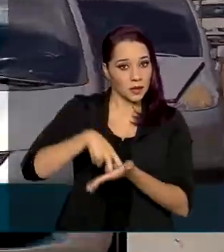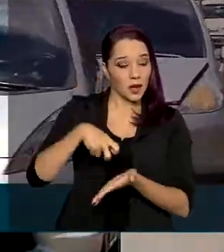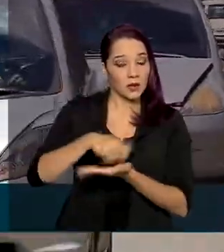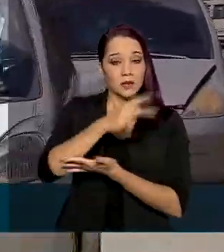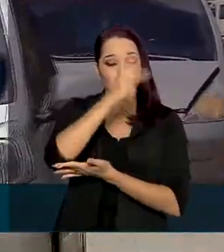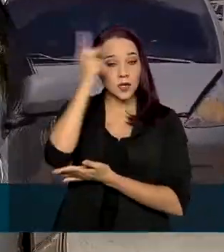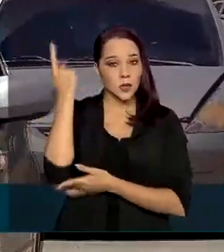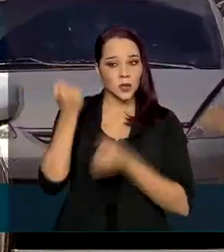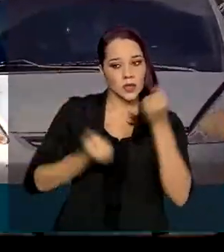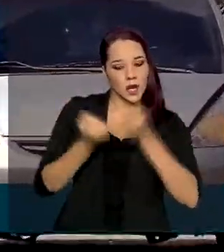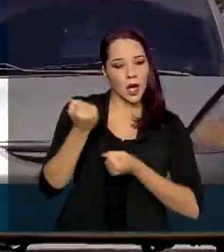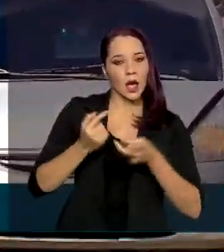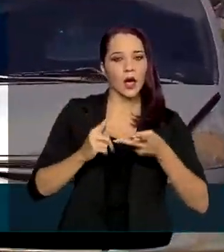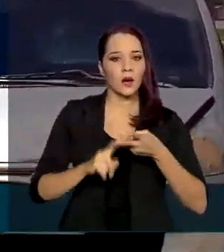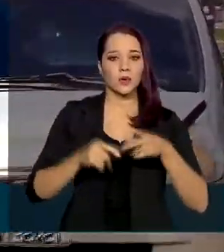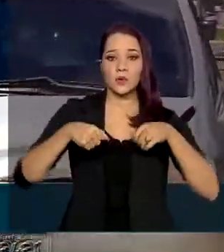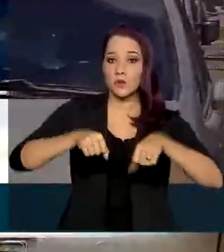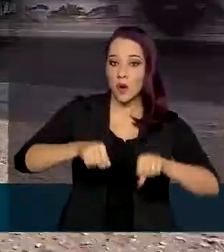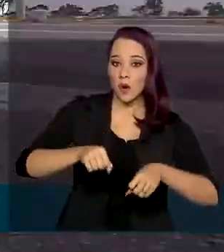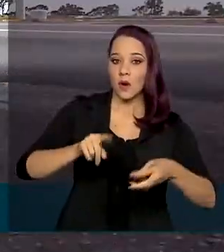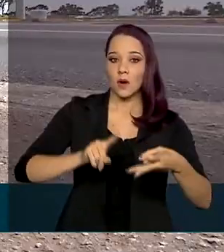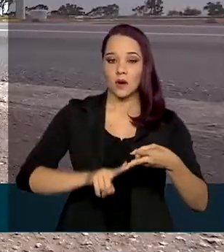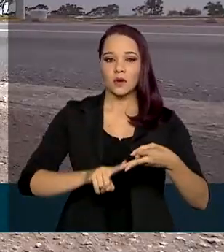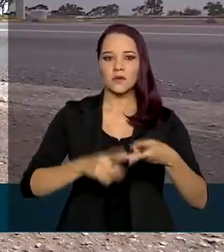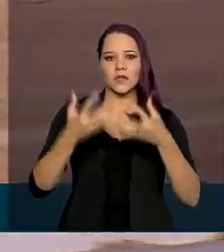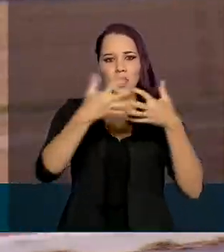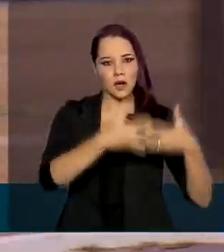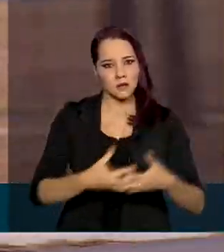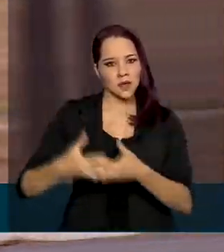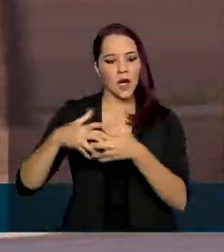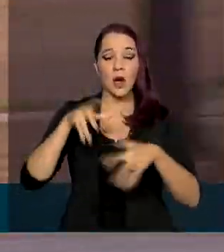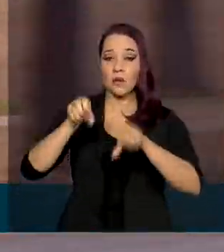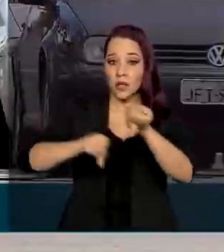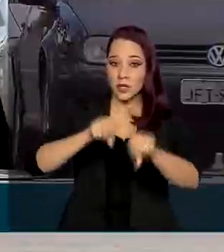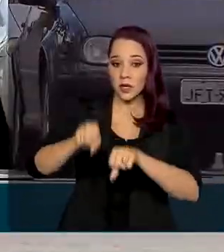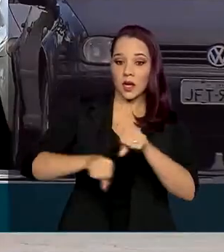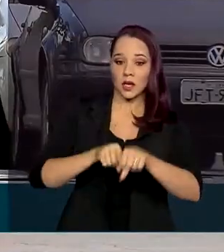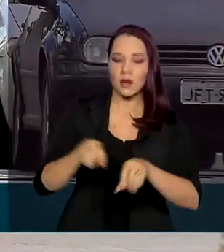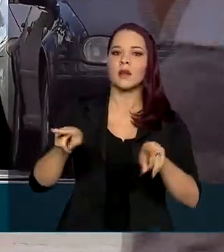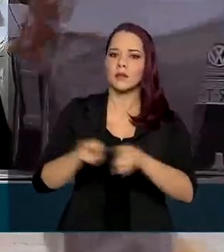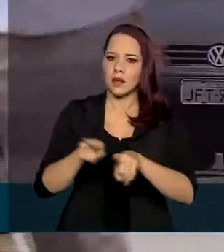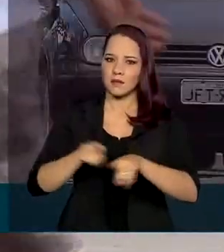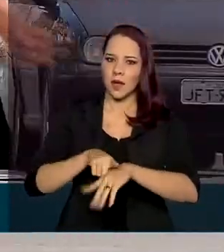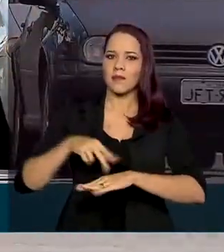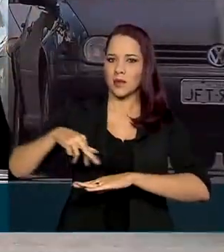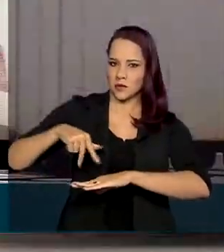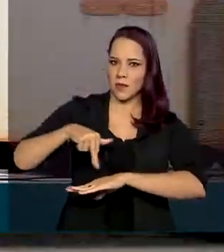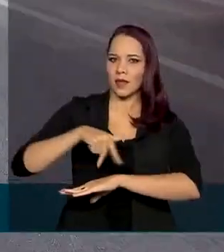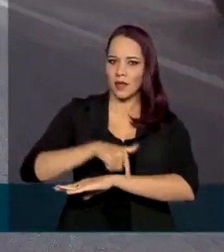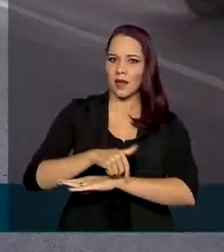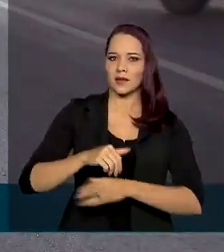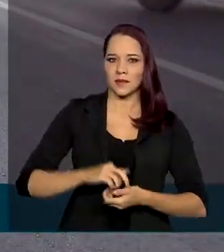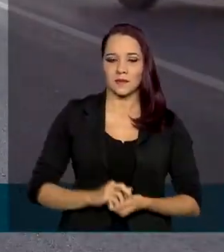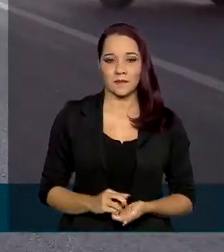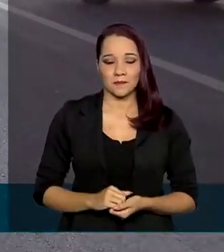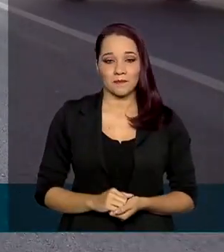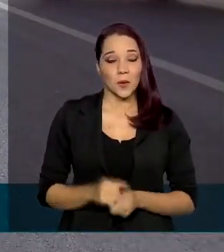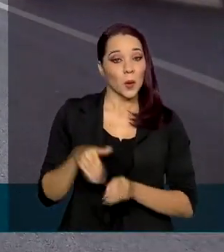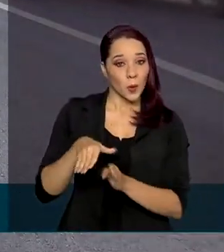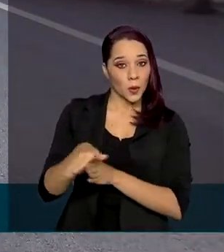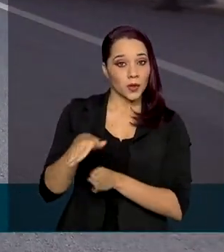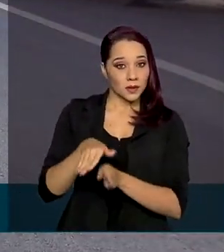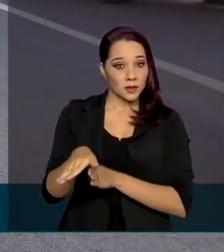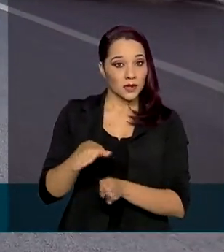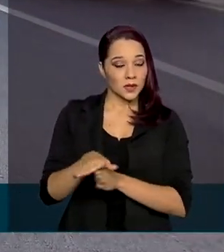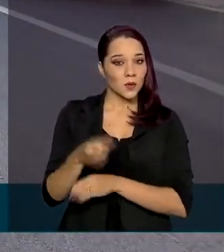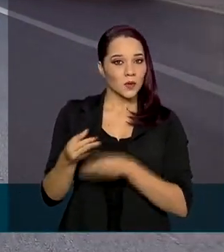condutores de carros, motos, caminhões, bicicletas e até para os pedestres. Orientações